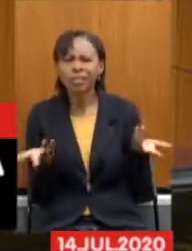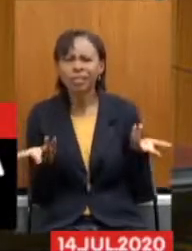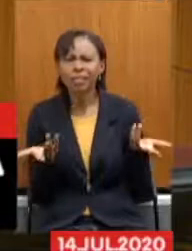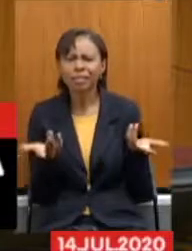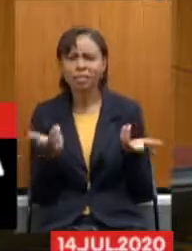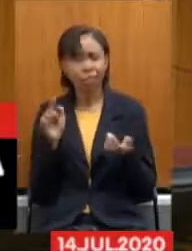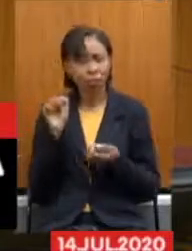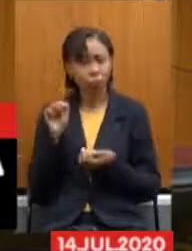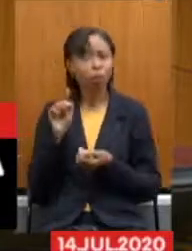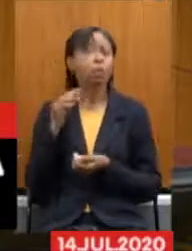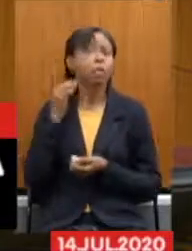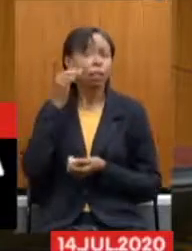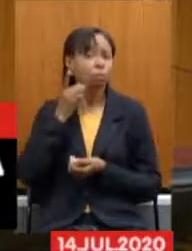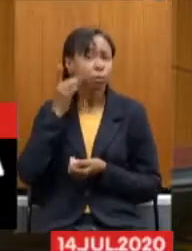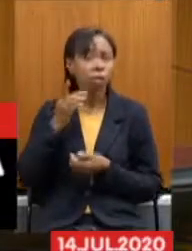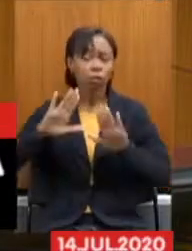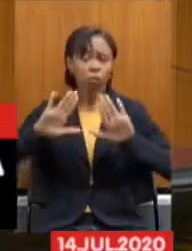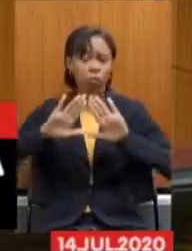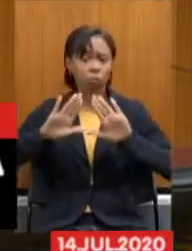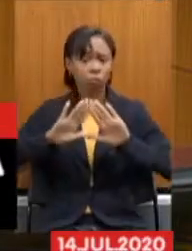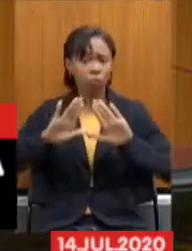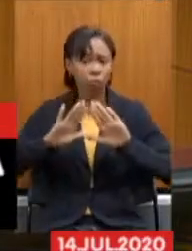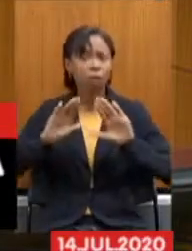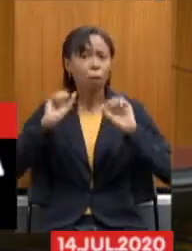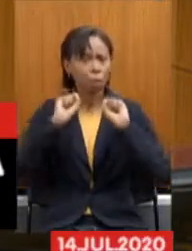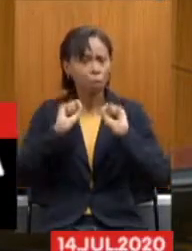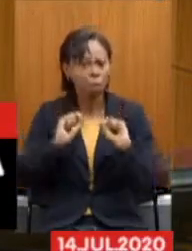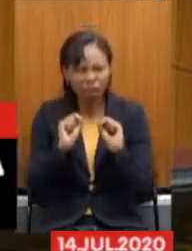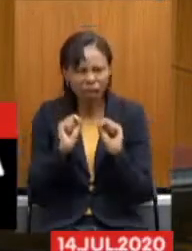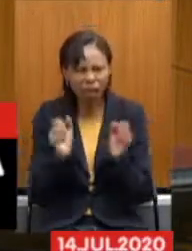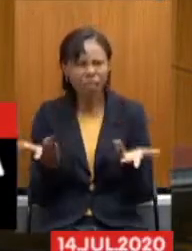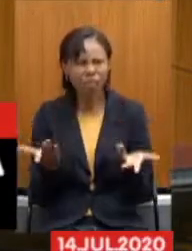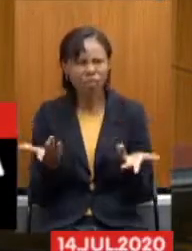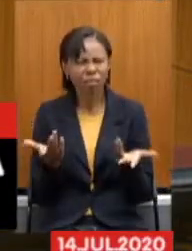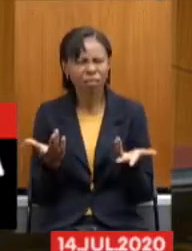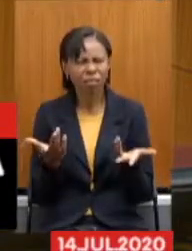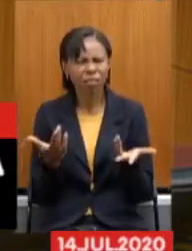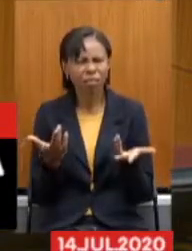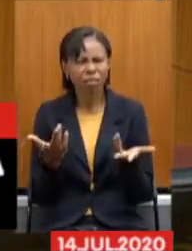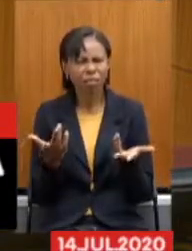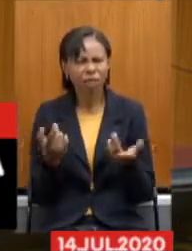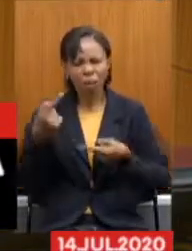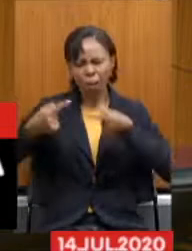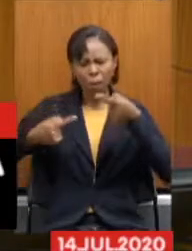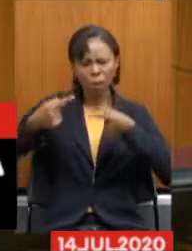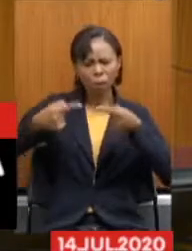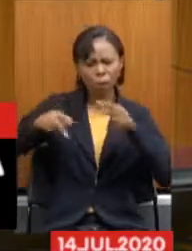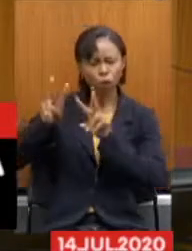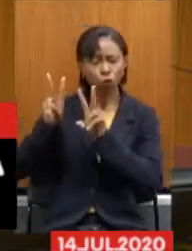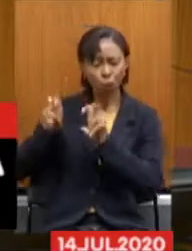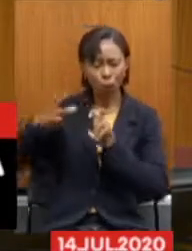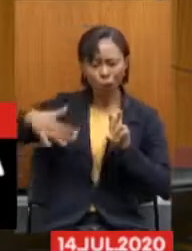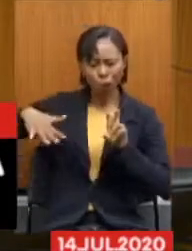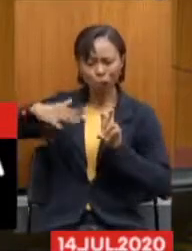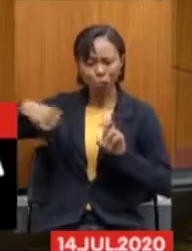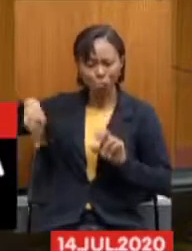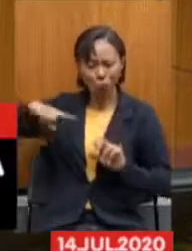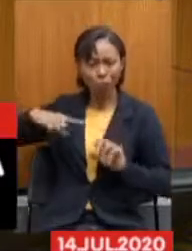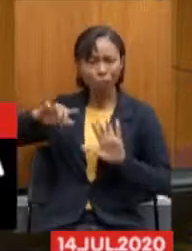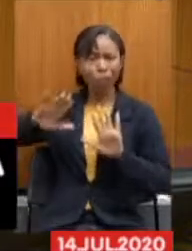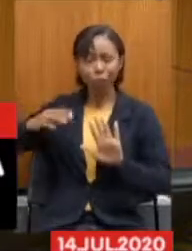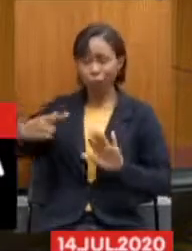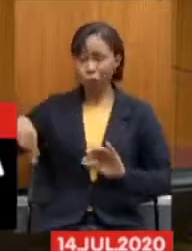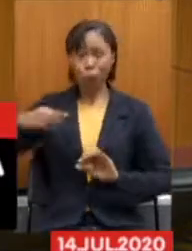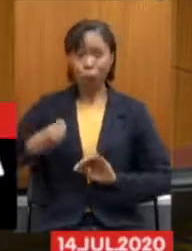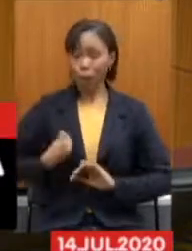à Assembleia Legislativa a discutir a nossa vida sem a nossa presença, para mais